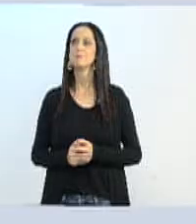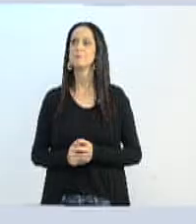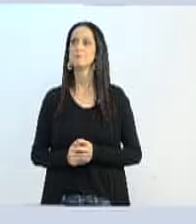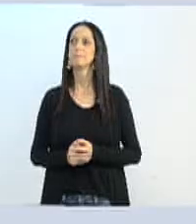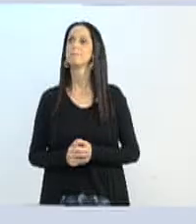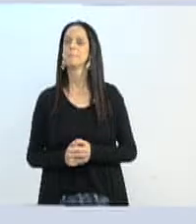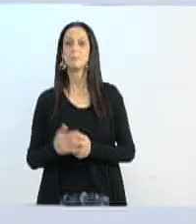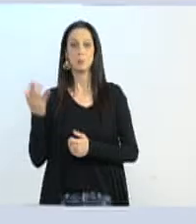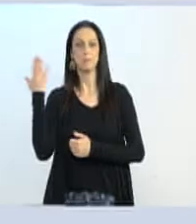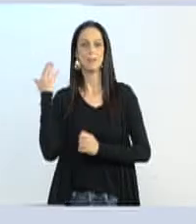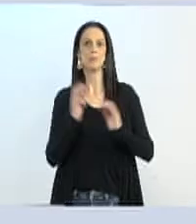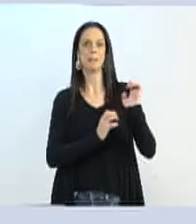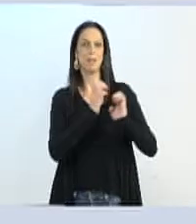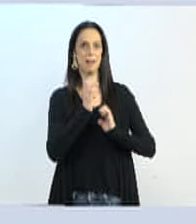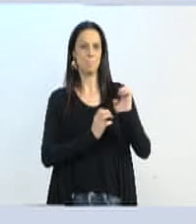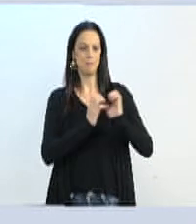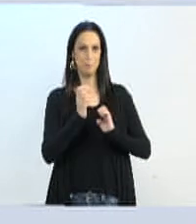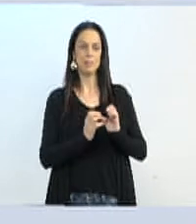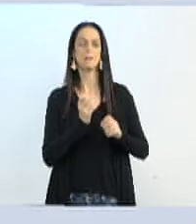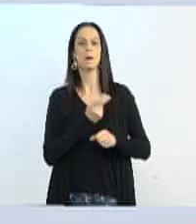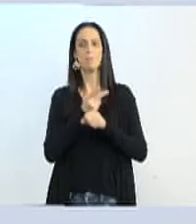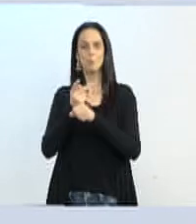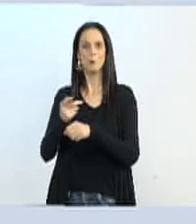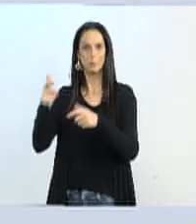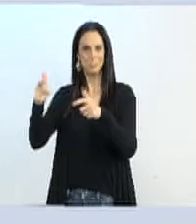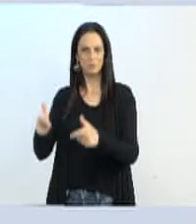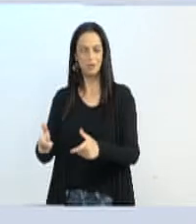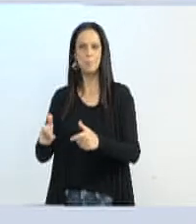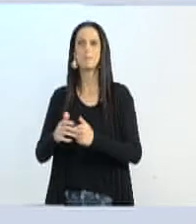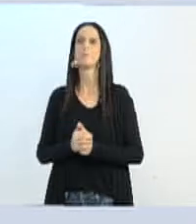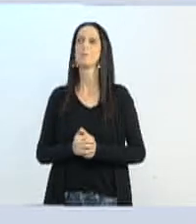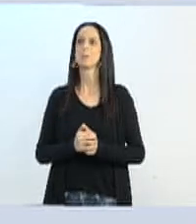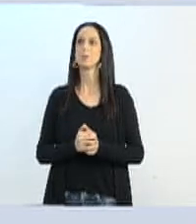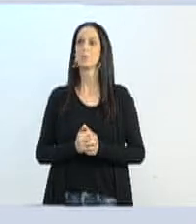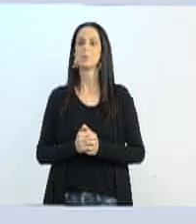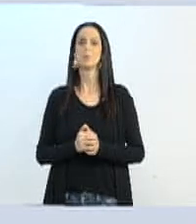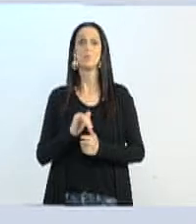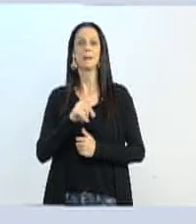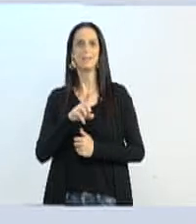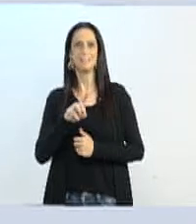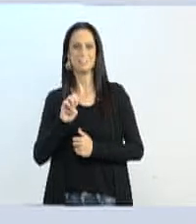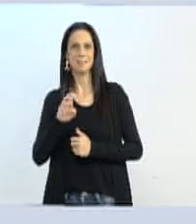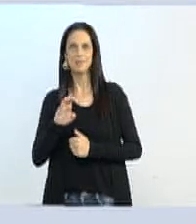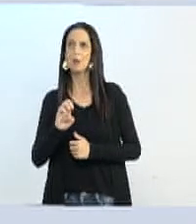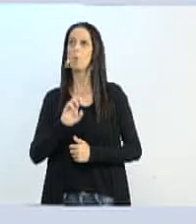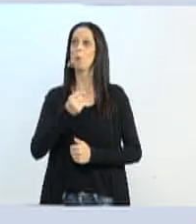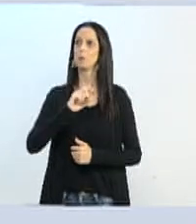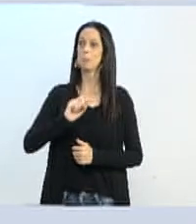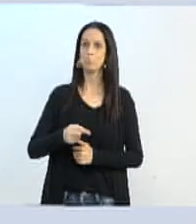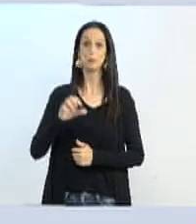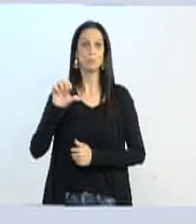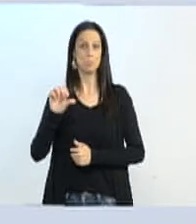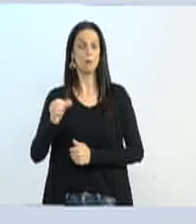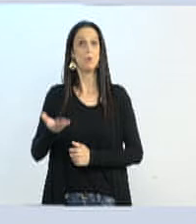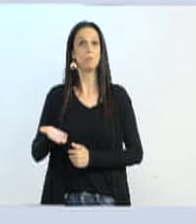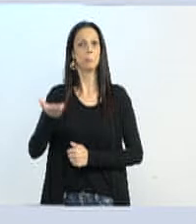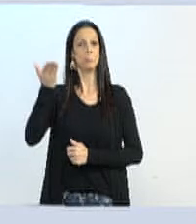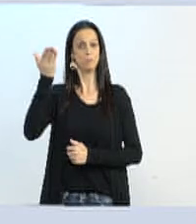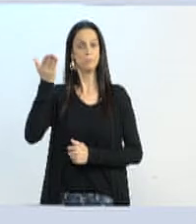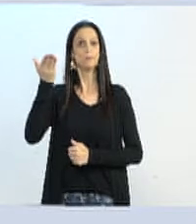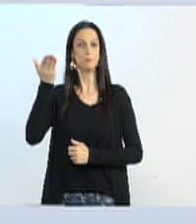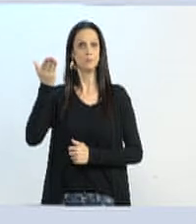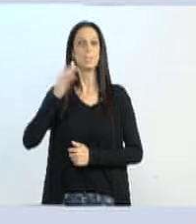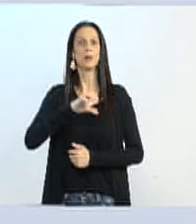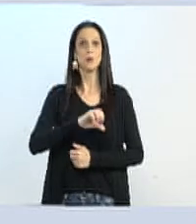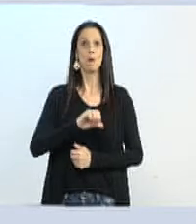quando as empresas começaram para lá, esse índice está só em 8.9, e hoje esse índice já está em 8.9, e agora